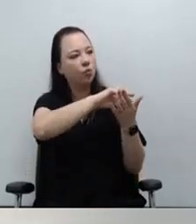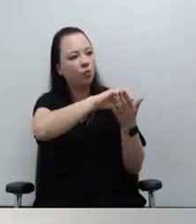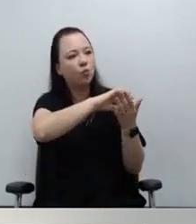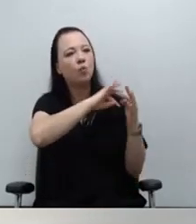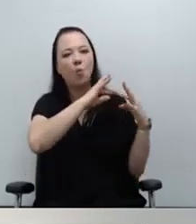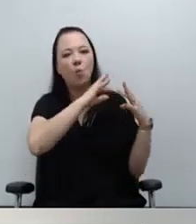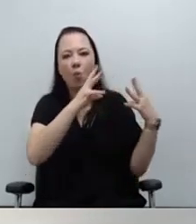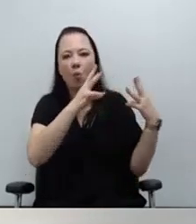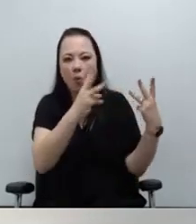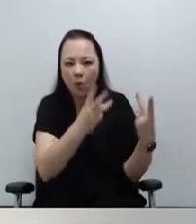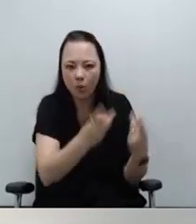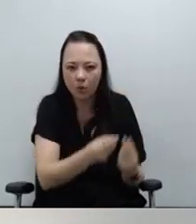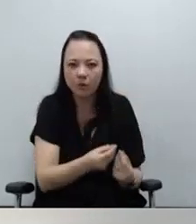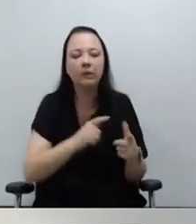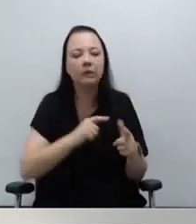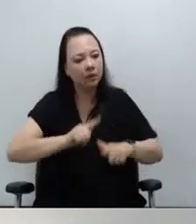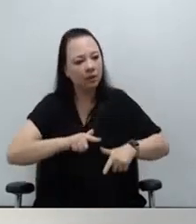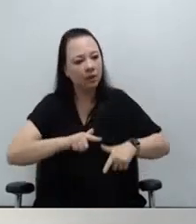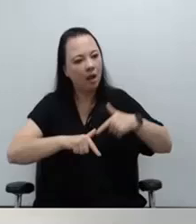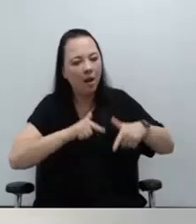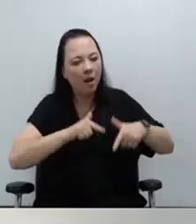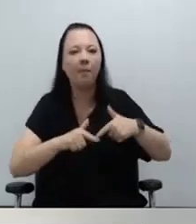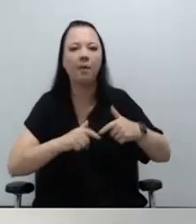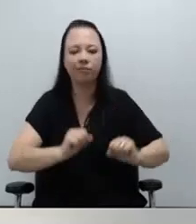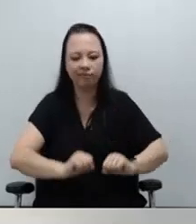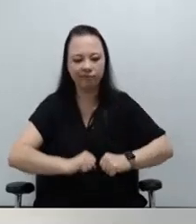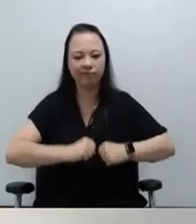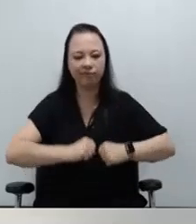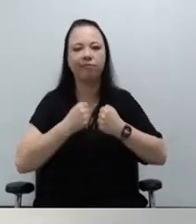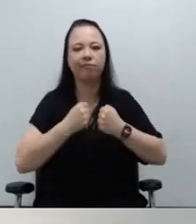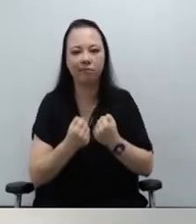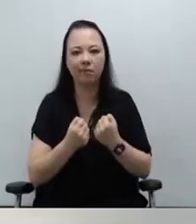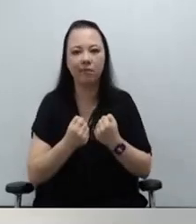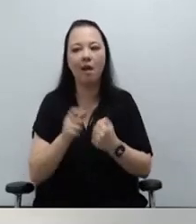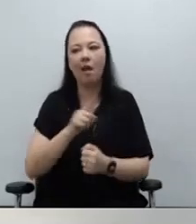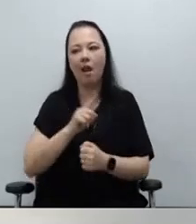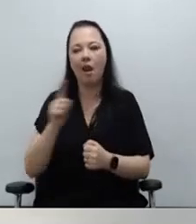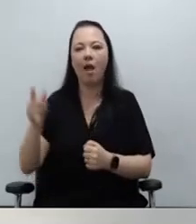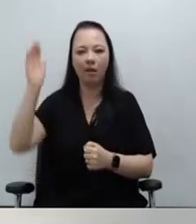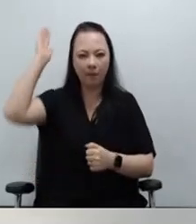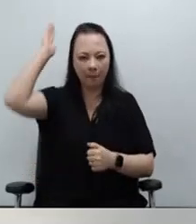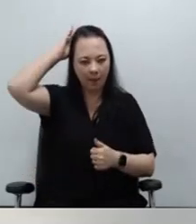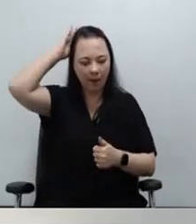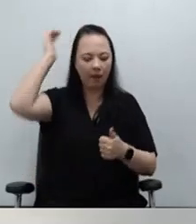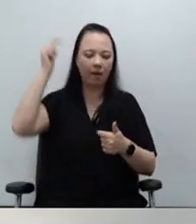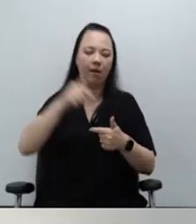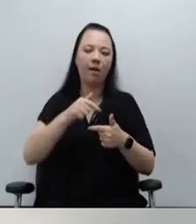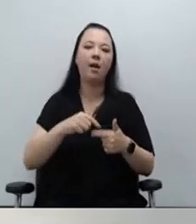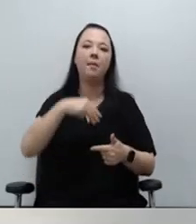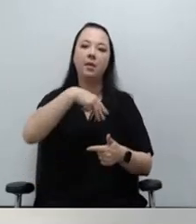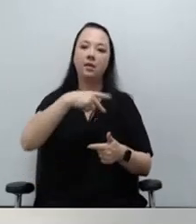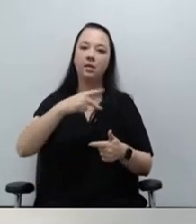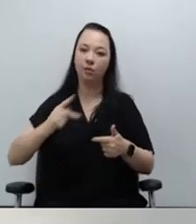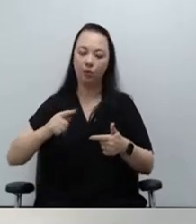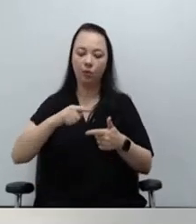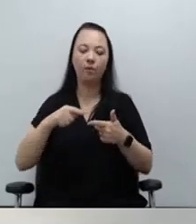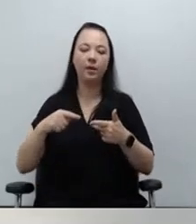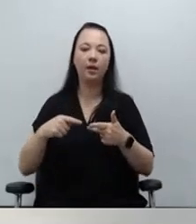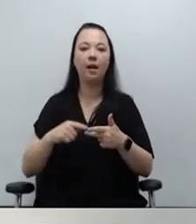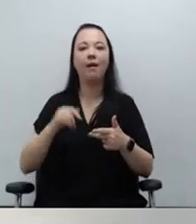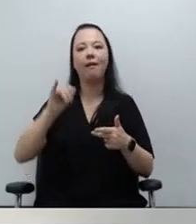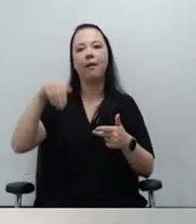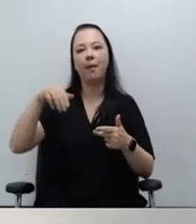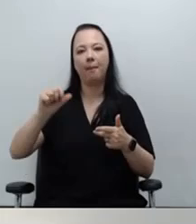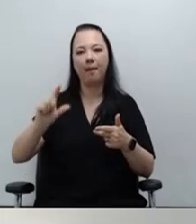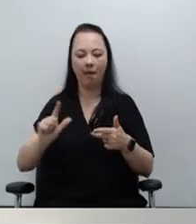articulação interinstitucional dentre as Defensorias Públicas do Paraná, Ministério Público, Instituto Médico Legal, Associação